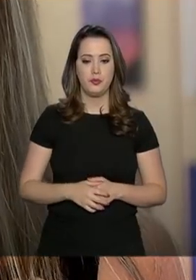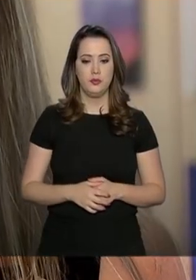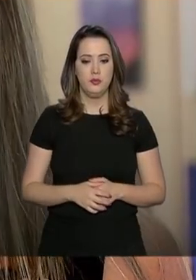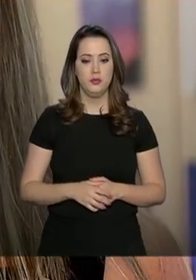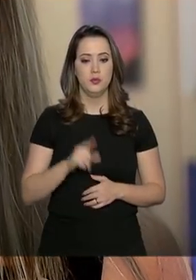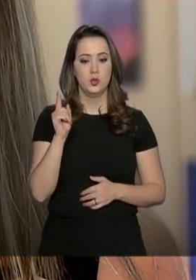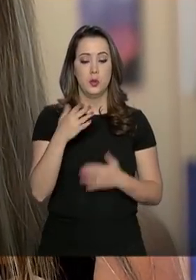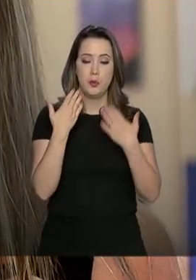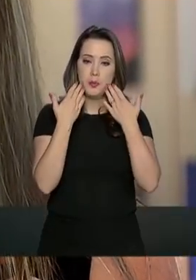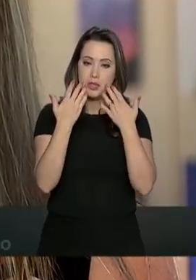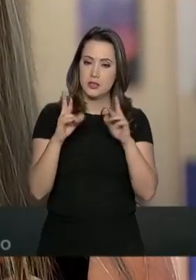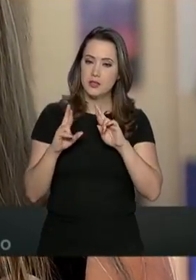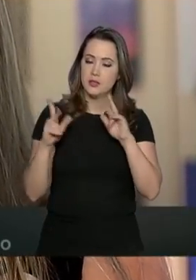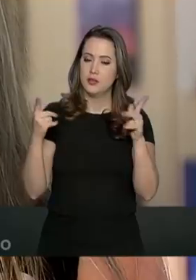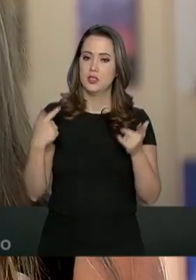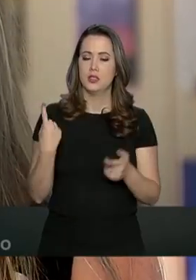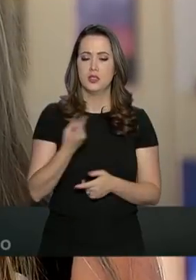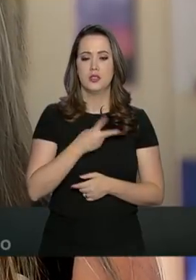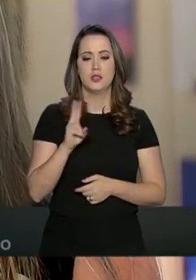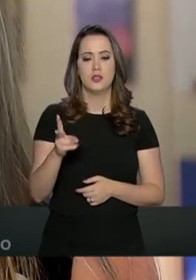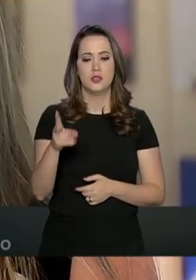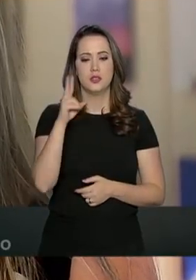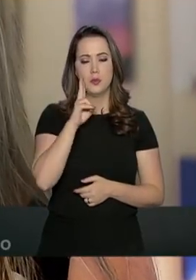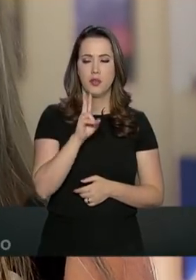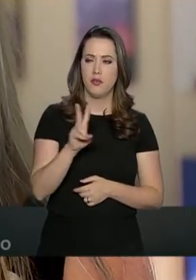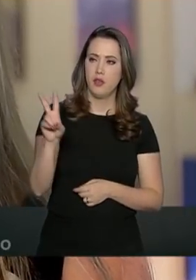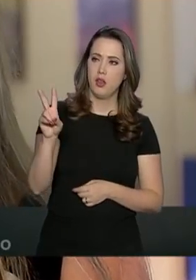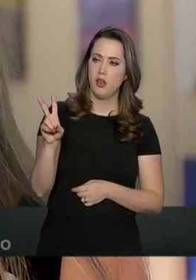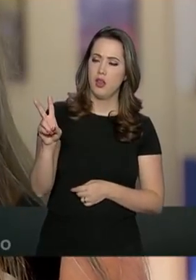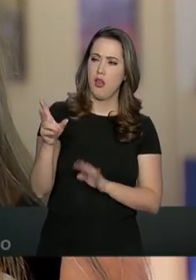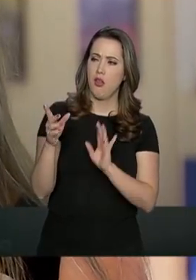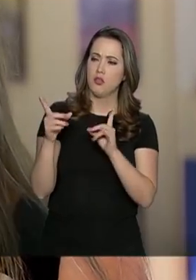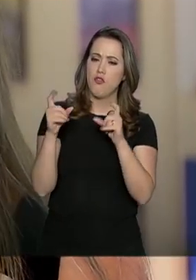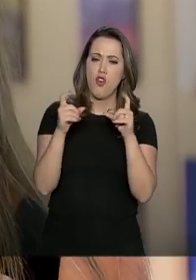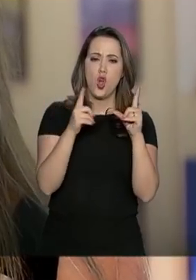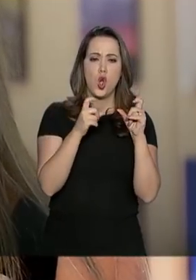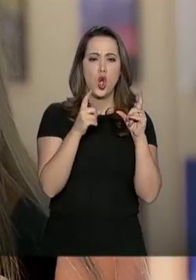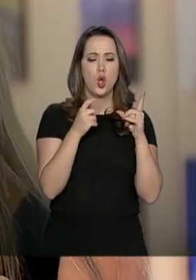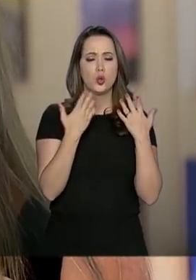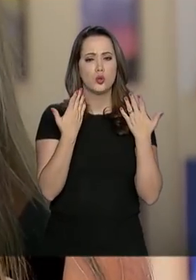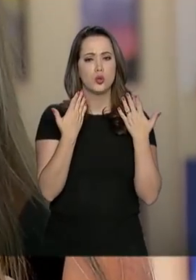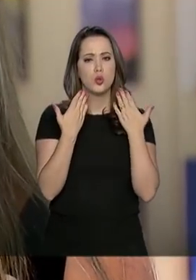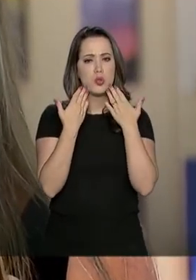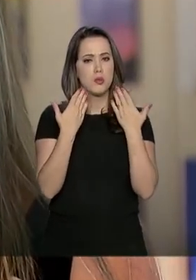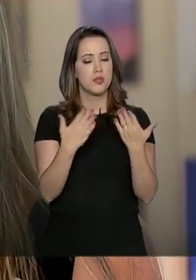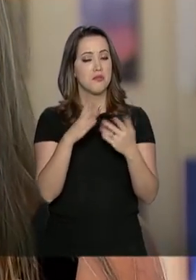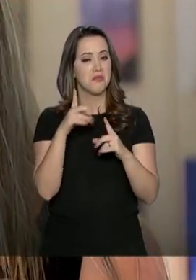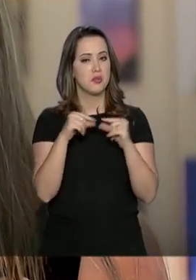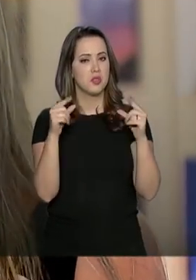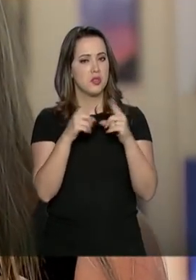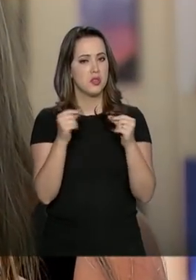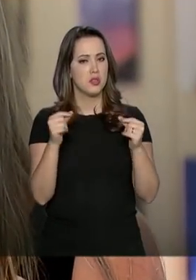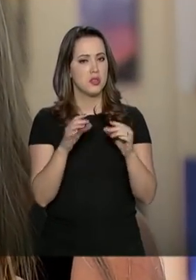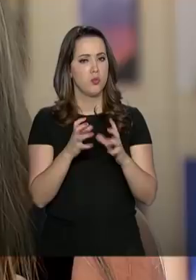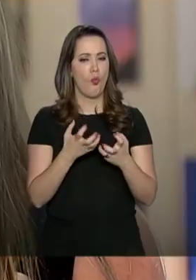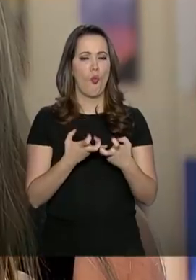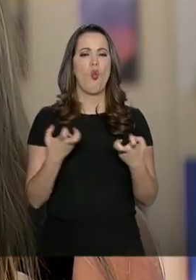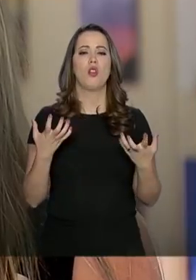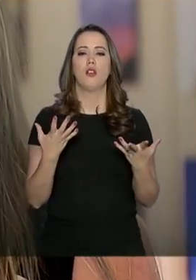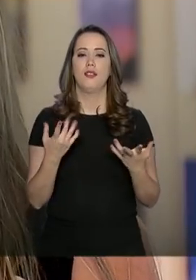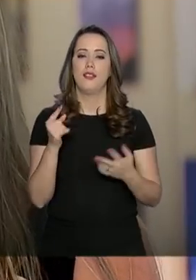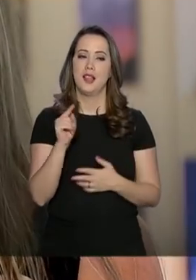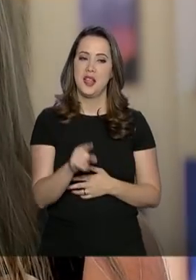exposição diferenciada. A gente está acostumado a ver exposições de Brasília, da Esplanada, prédios, uma exposição seca.